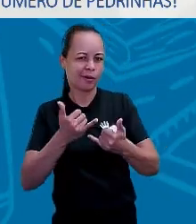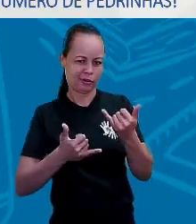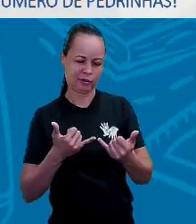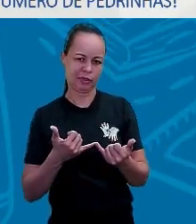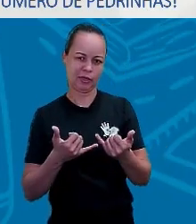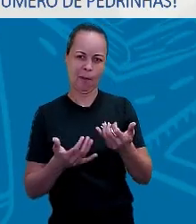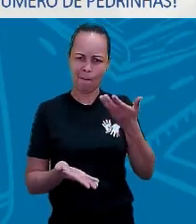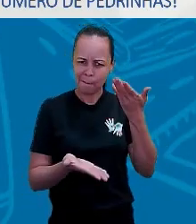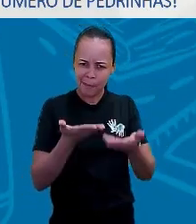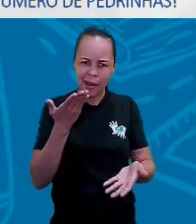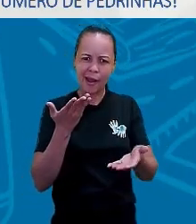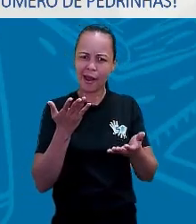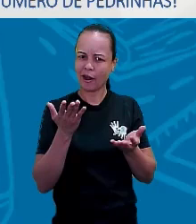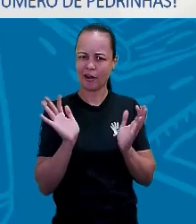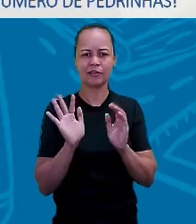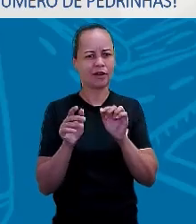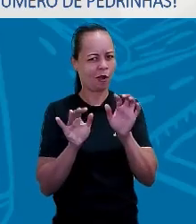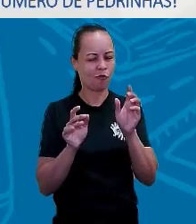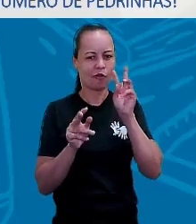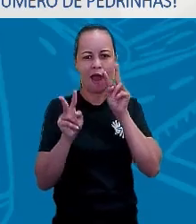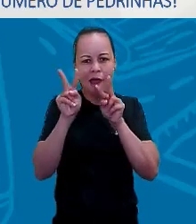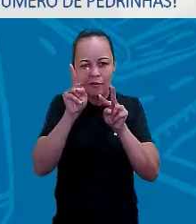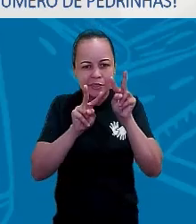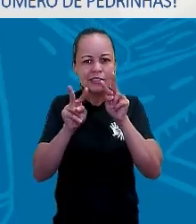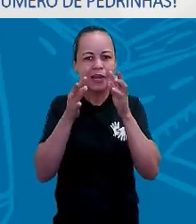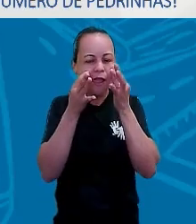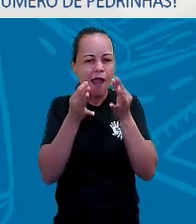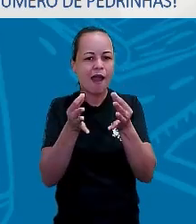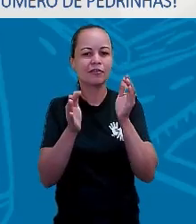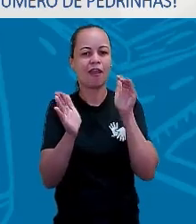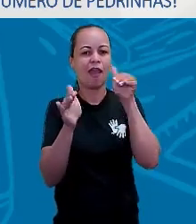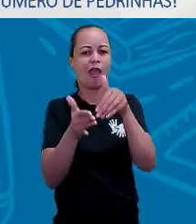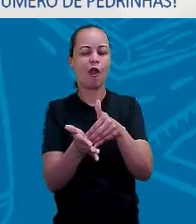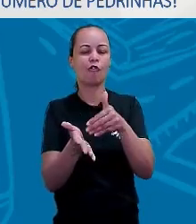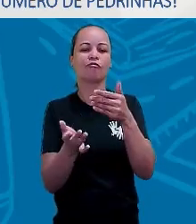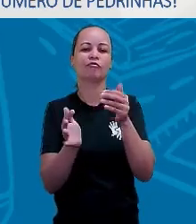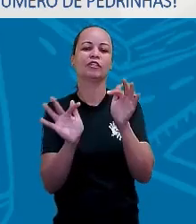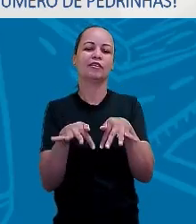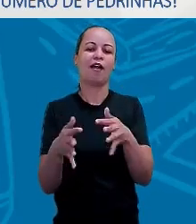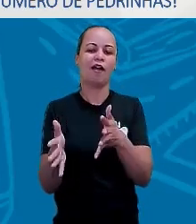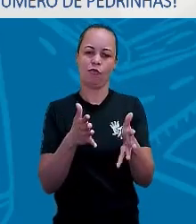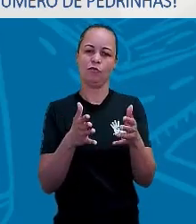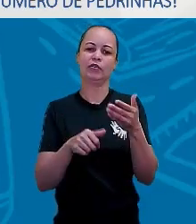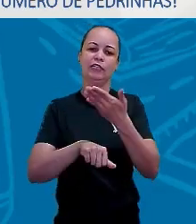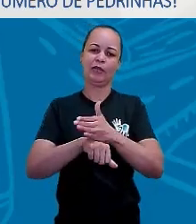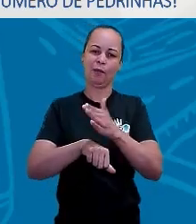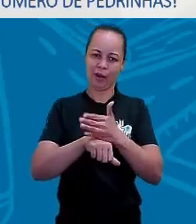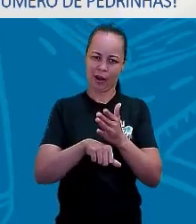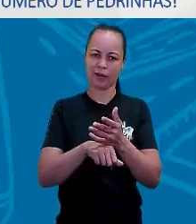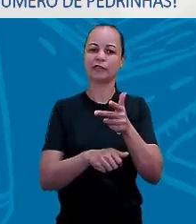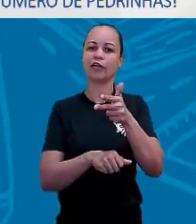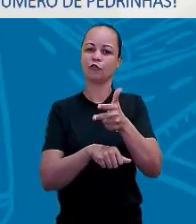não perca de ver até o finalzinho que vai estar lá o exemplo das brincadeiras na prática.